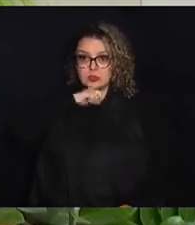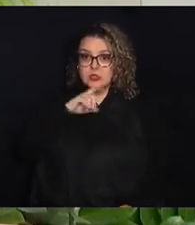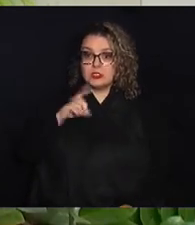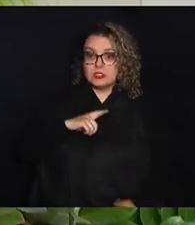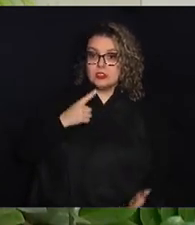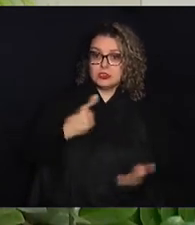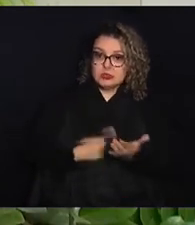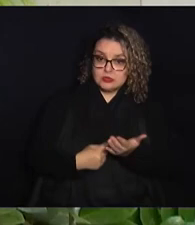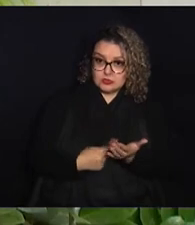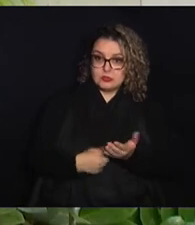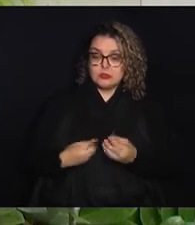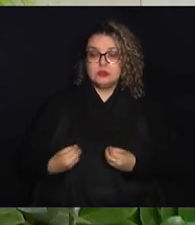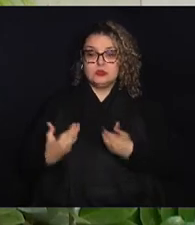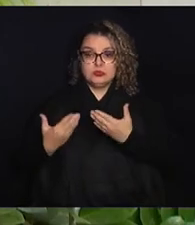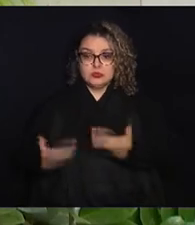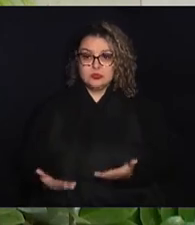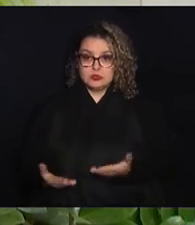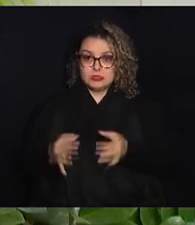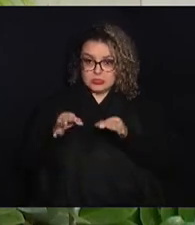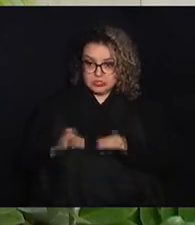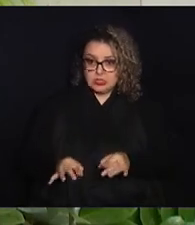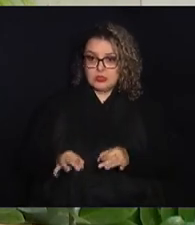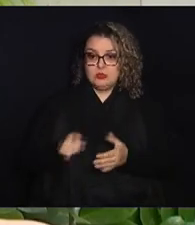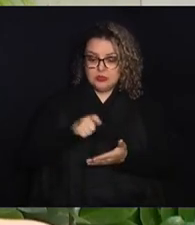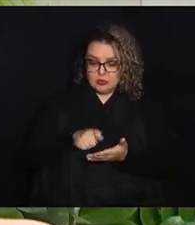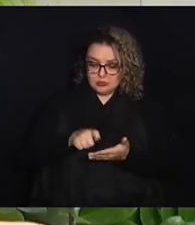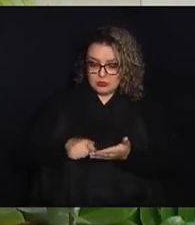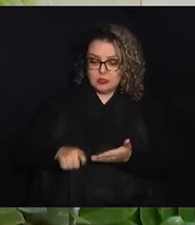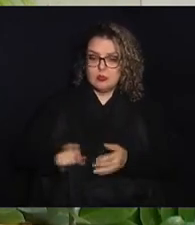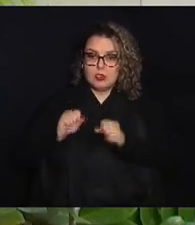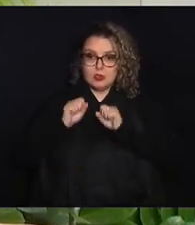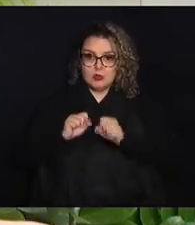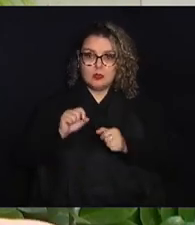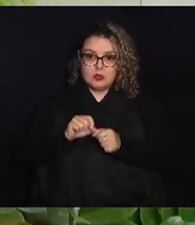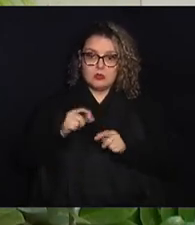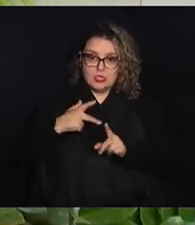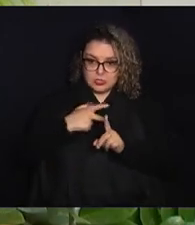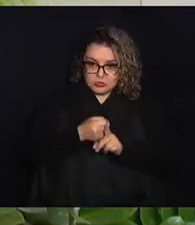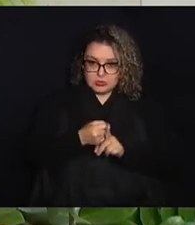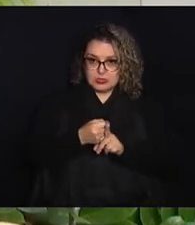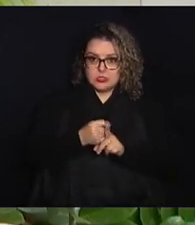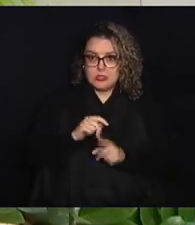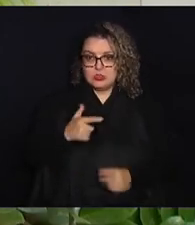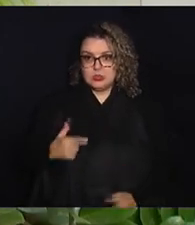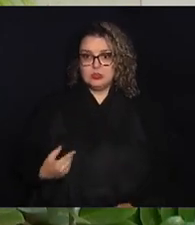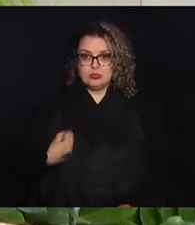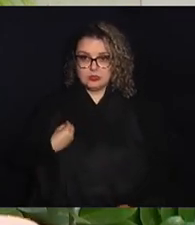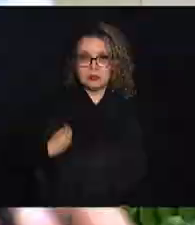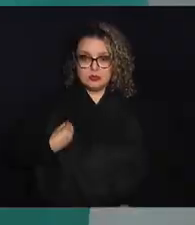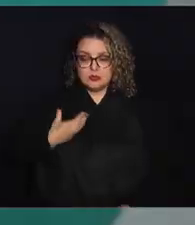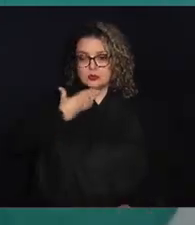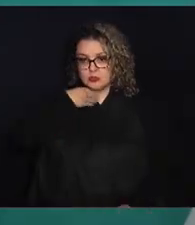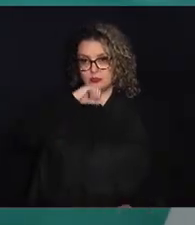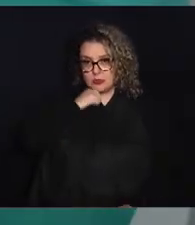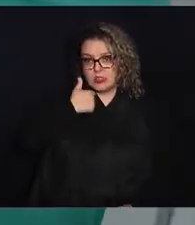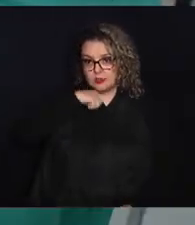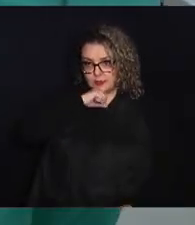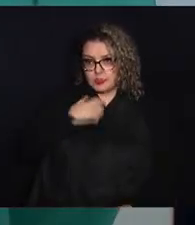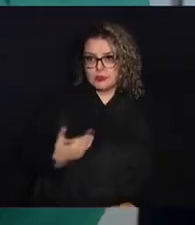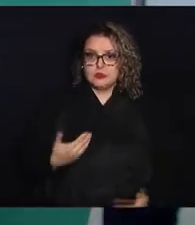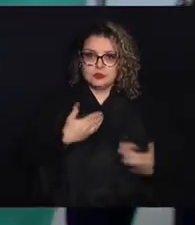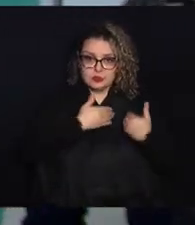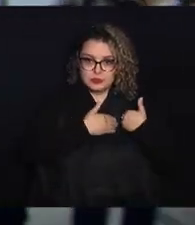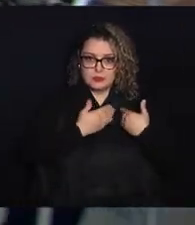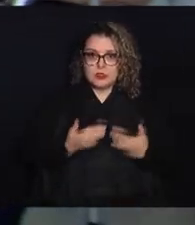compromisso, entregar esse termo adequadamente preenchido para que a gente possa fazer a vacinação sem a presença dos pais no momento. Campinas